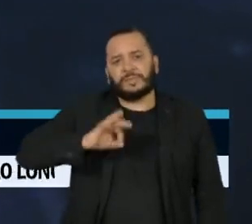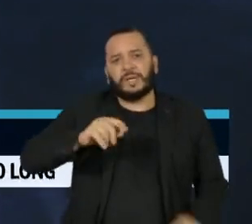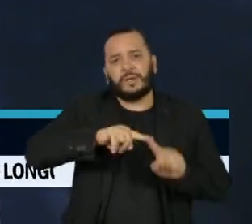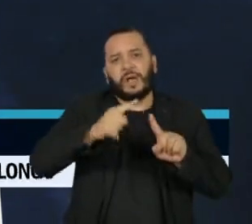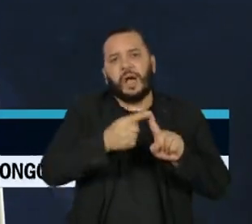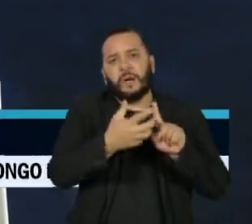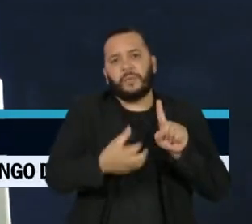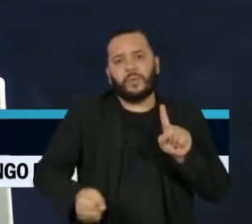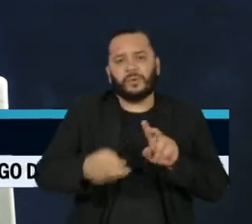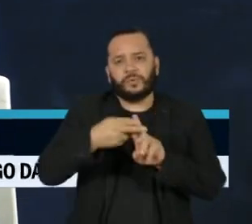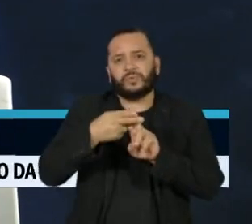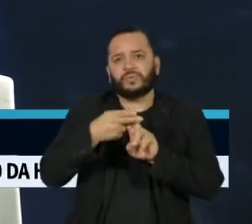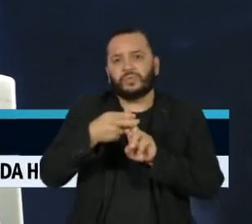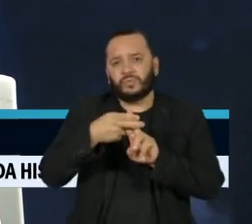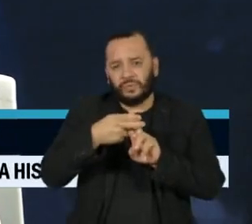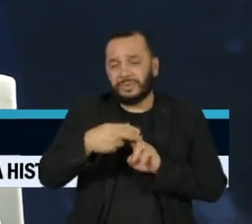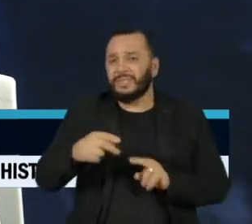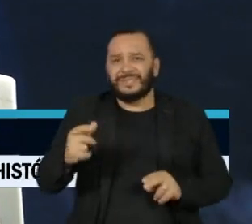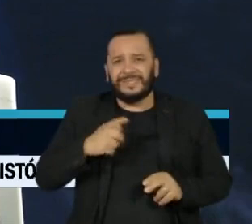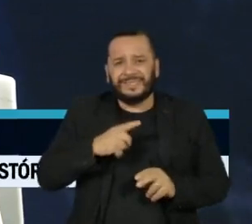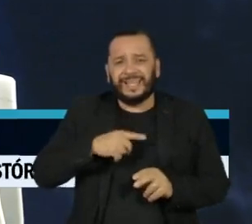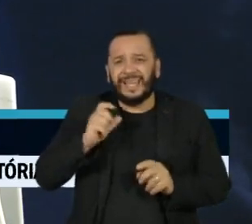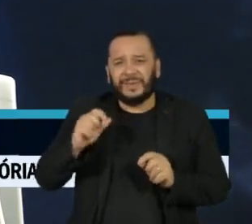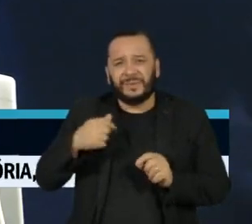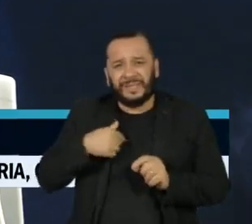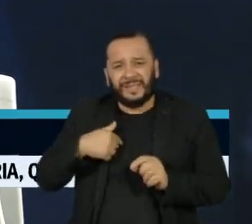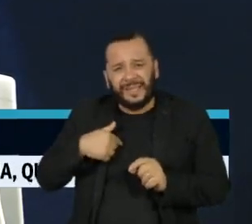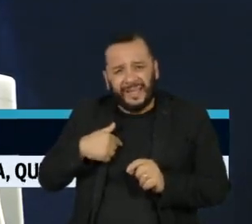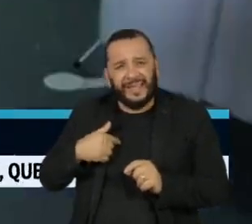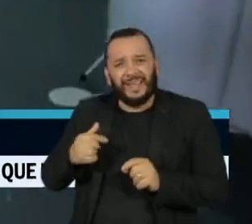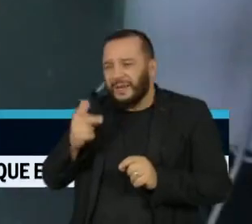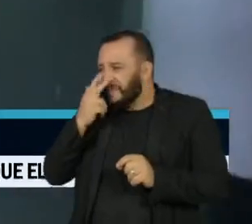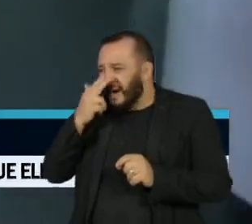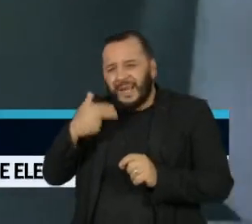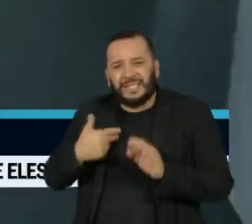são feitos com procedimento ultrapassado e que pode matar.